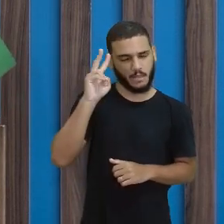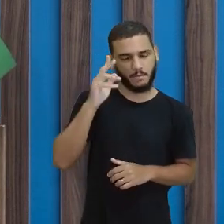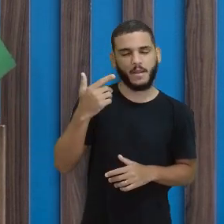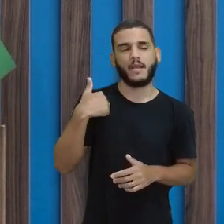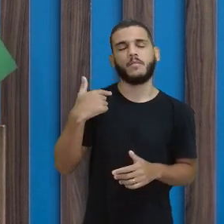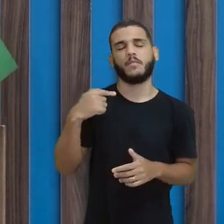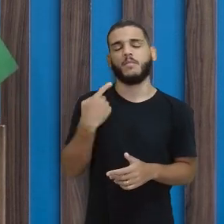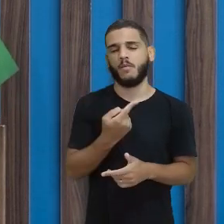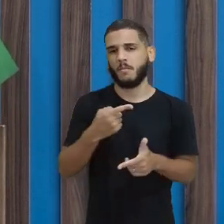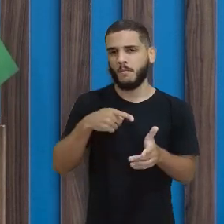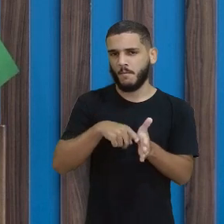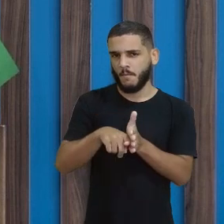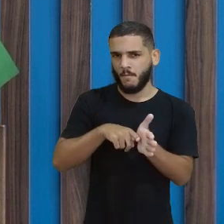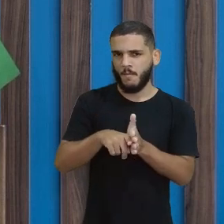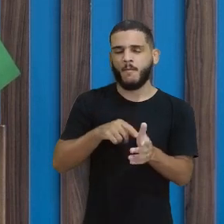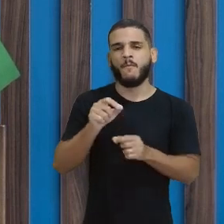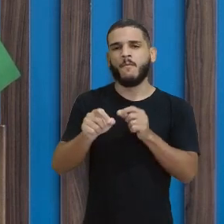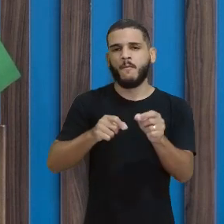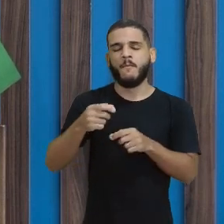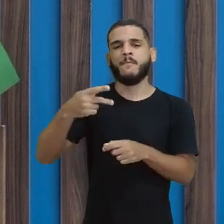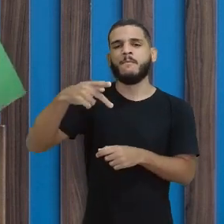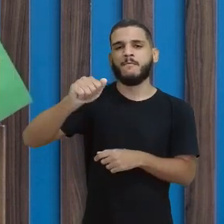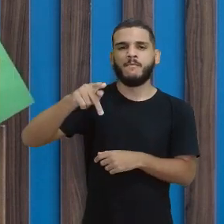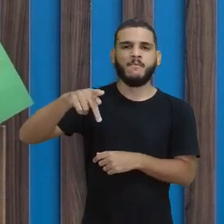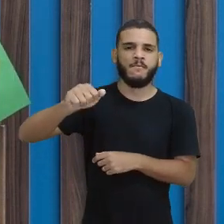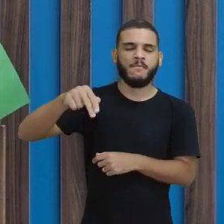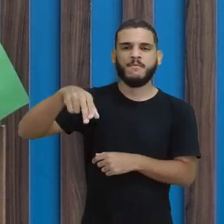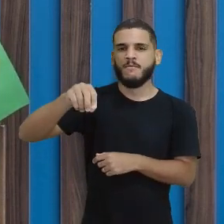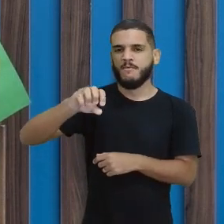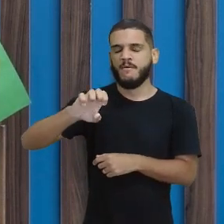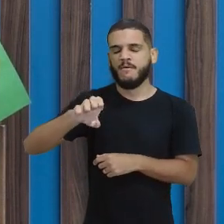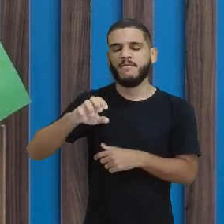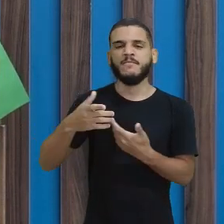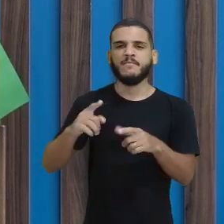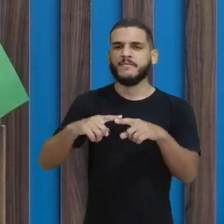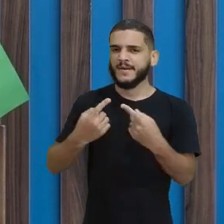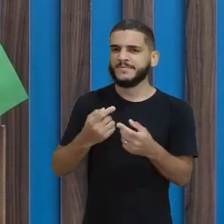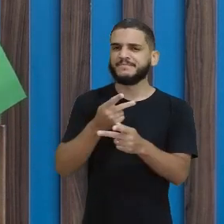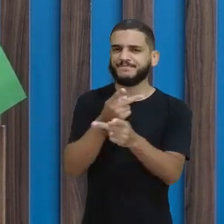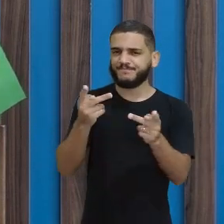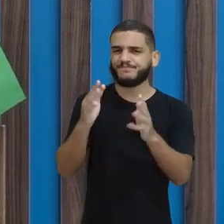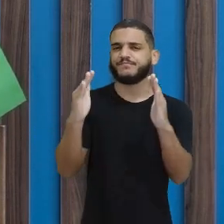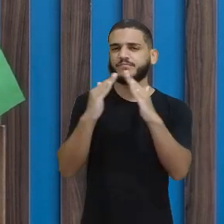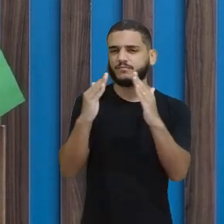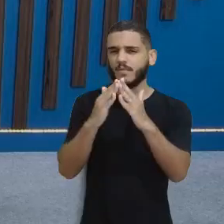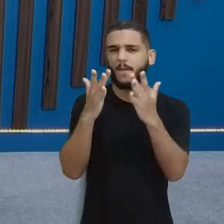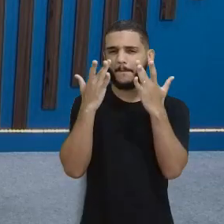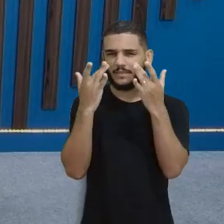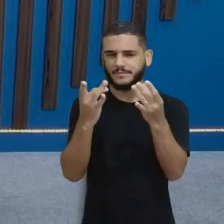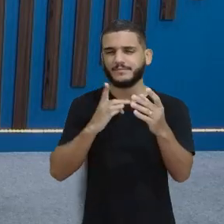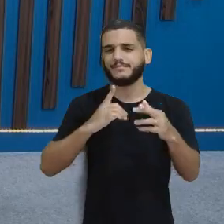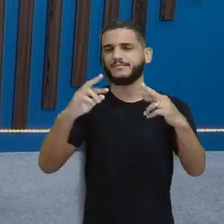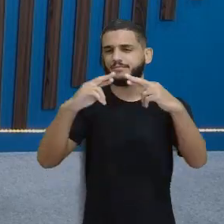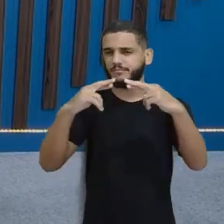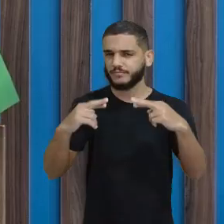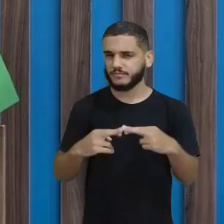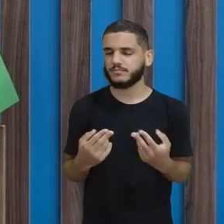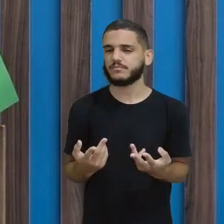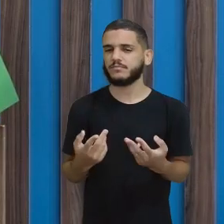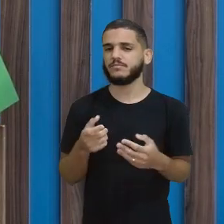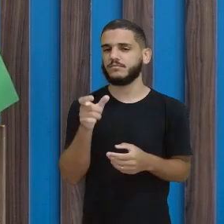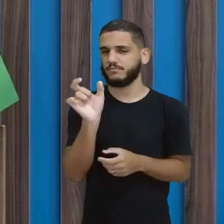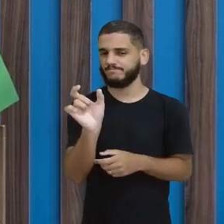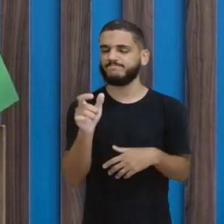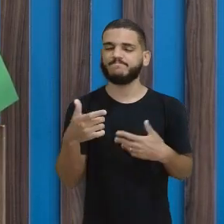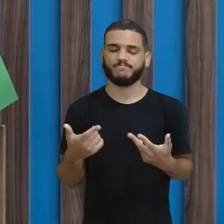quietinho, mas eu tenho certeza que você aí em casa, que está prestando atenção, já descobriu qual é a rima de vibrar. E aí?